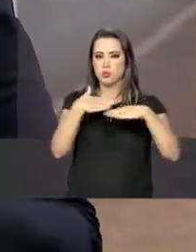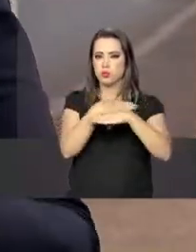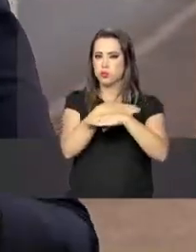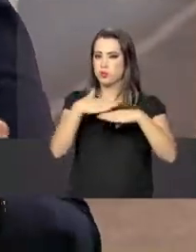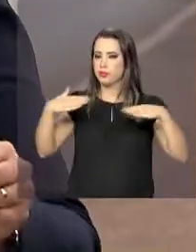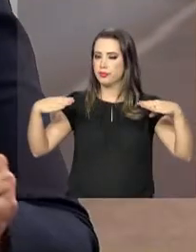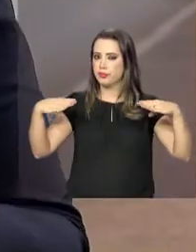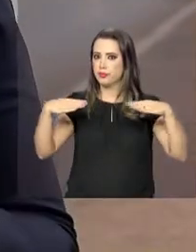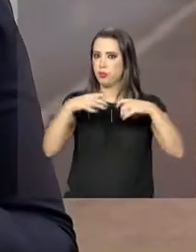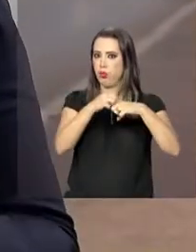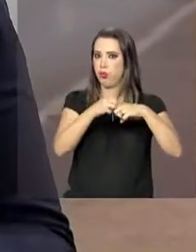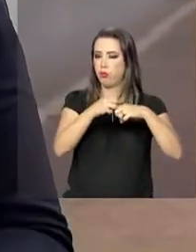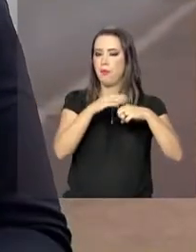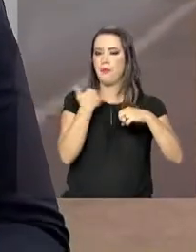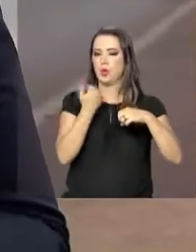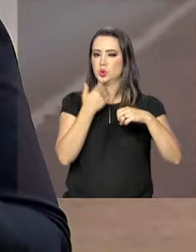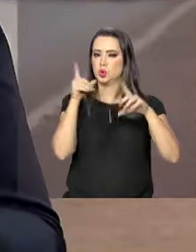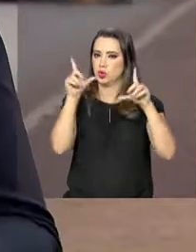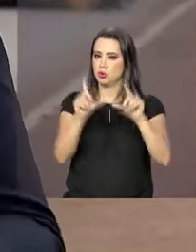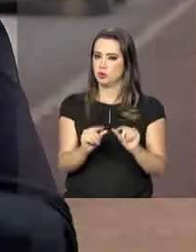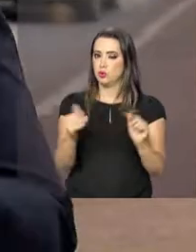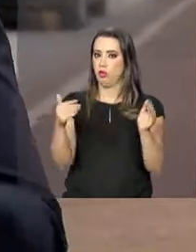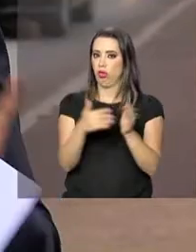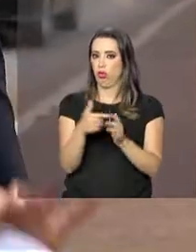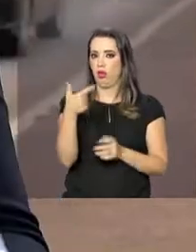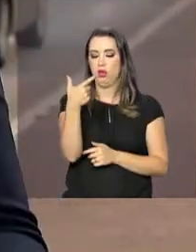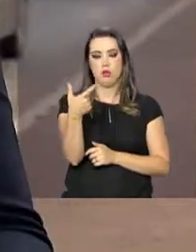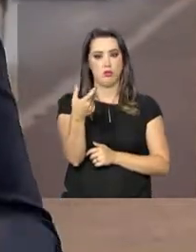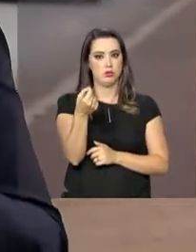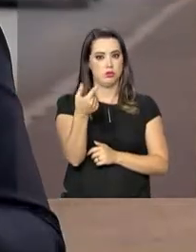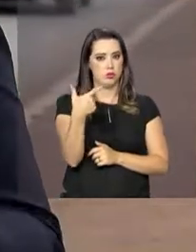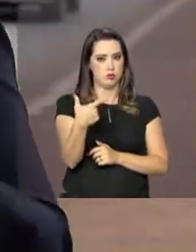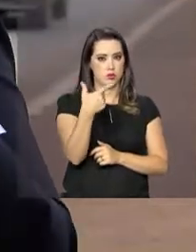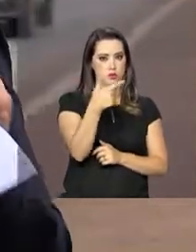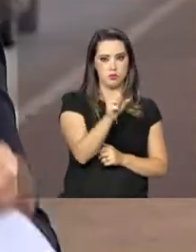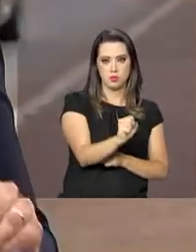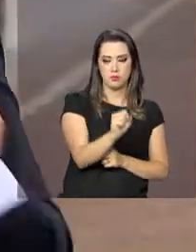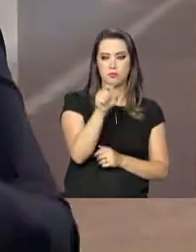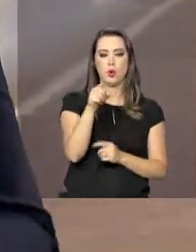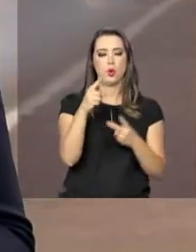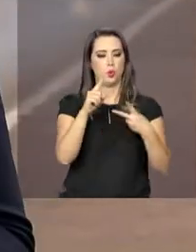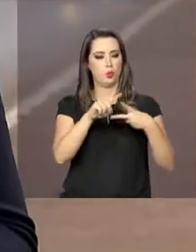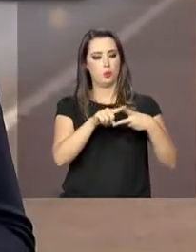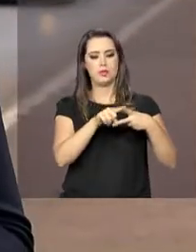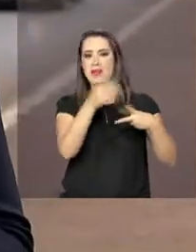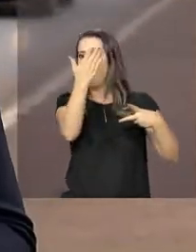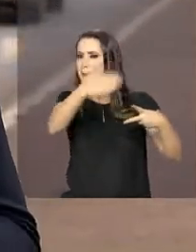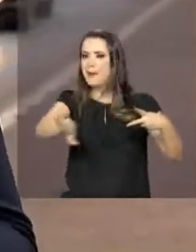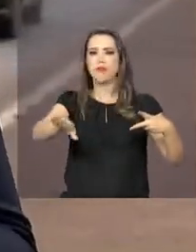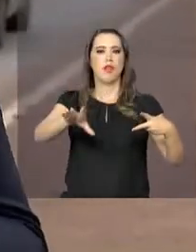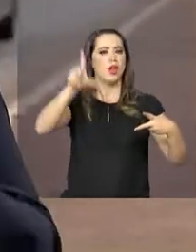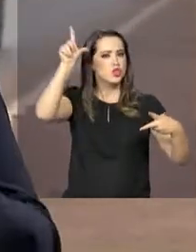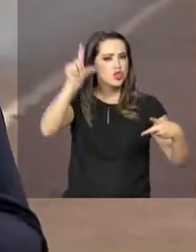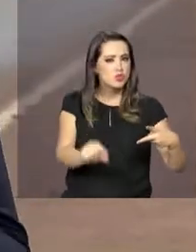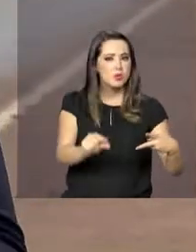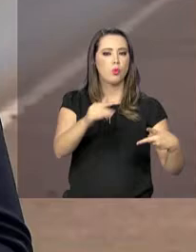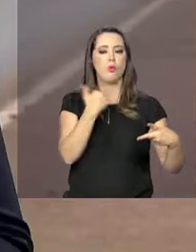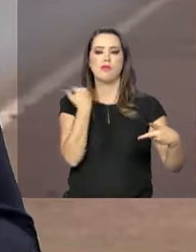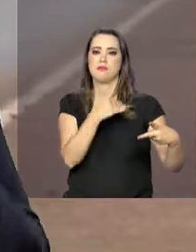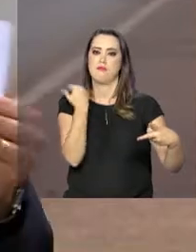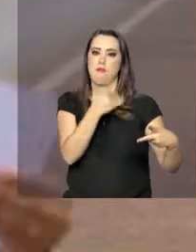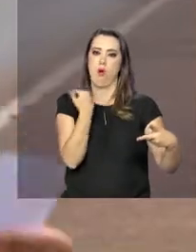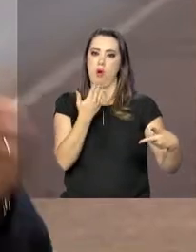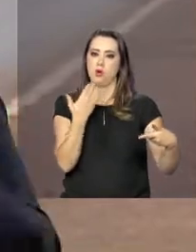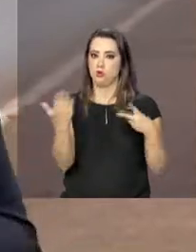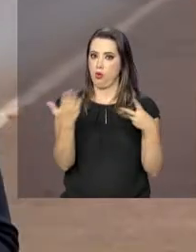próximos 10 anos, ou seja, são metas até 2028. São duas metas. Reduzir pela metade o número de mortes no trânsito em relação ao